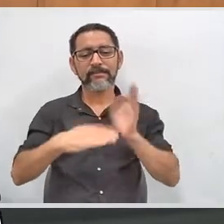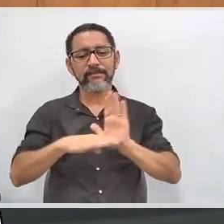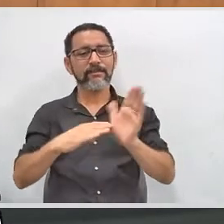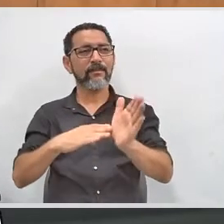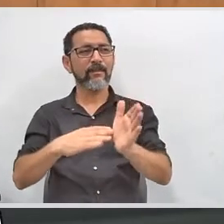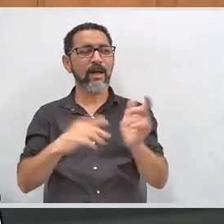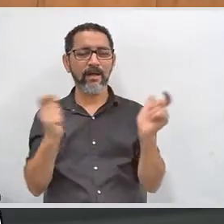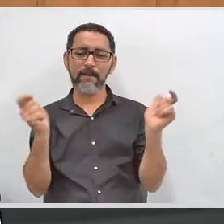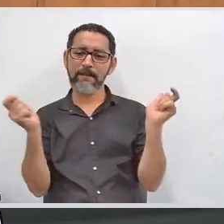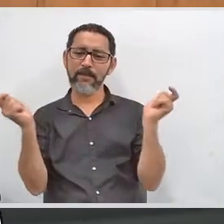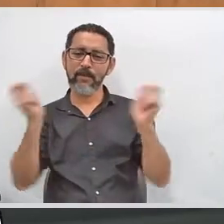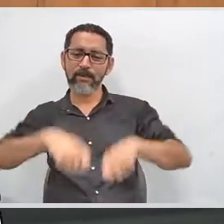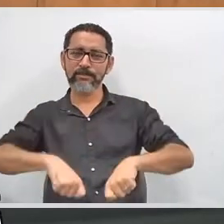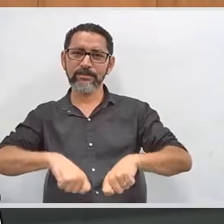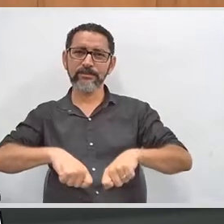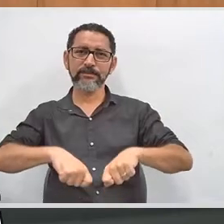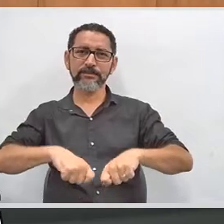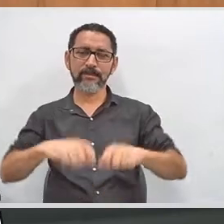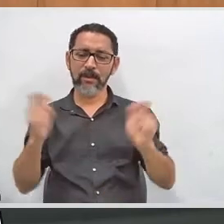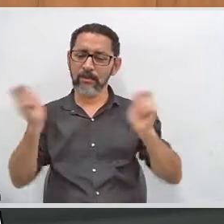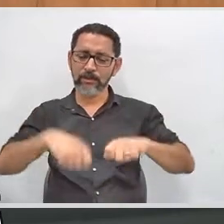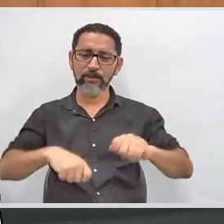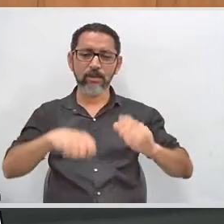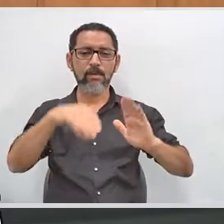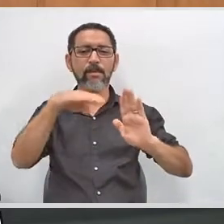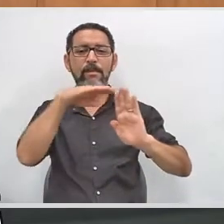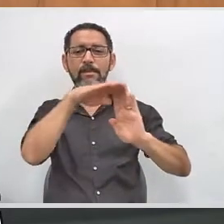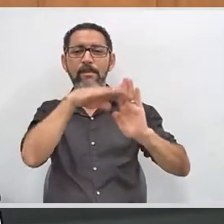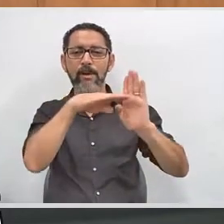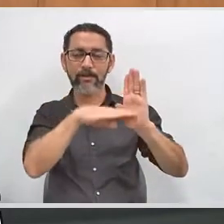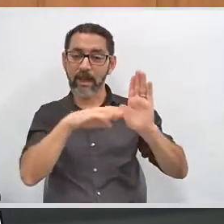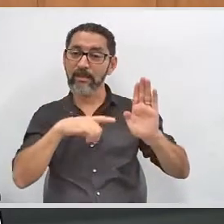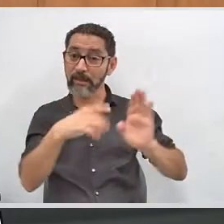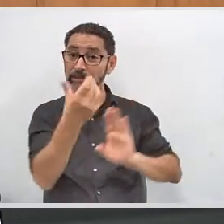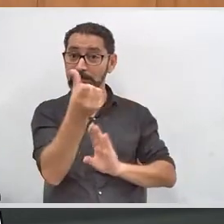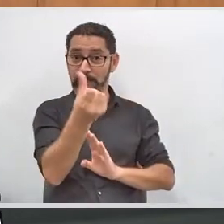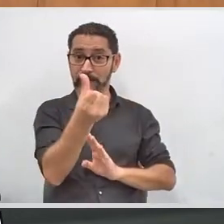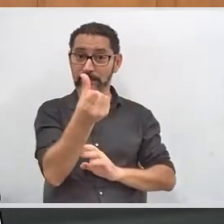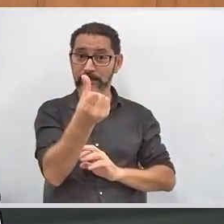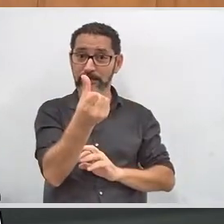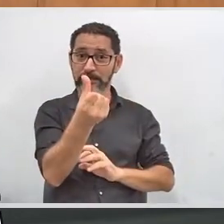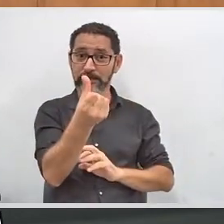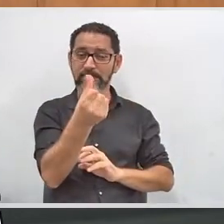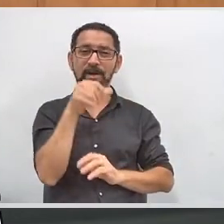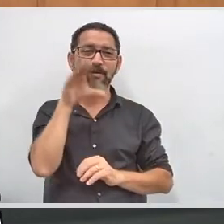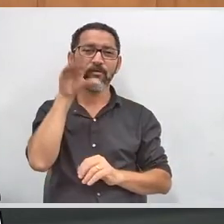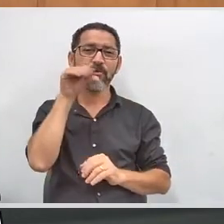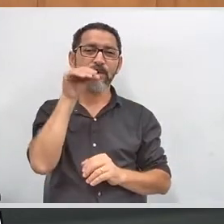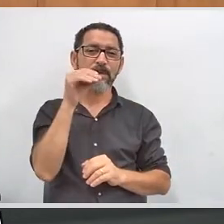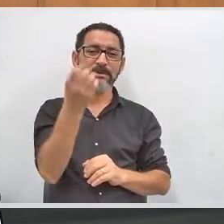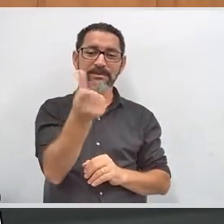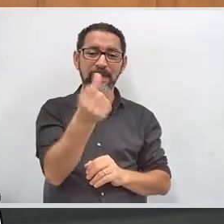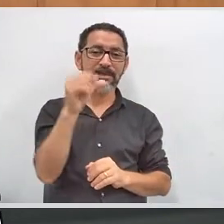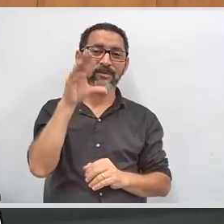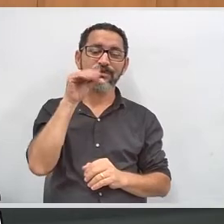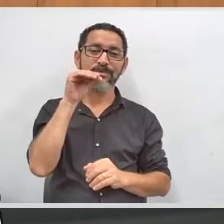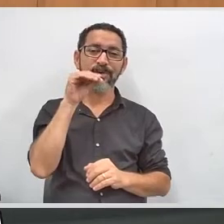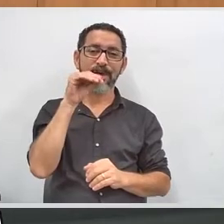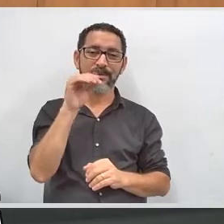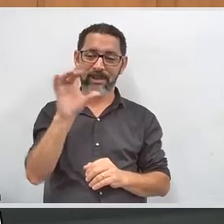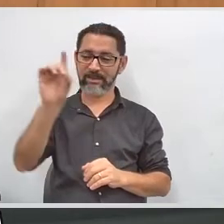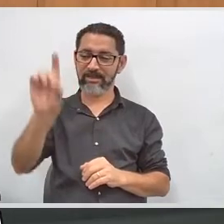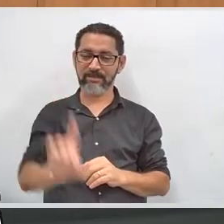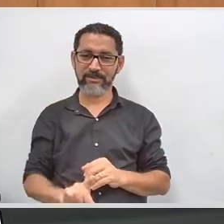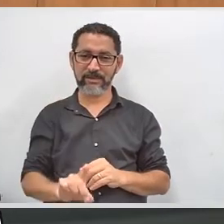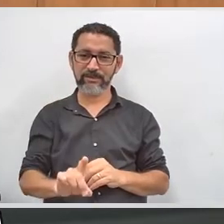Adalclever Lopes que possibilitou esse programa. Nós temos seis por enquanto, estão na casa. Eu, como